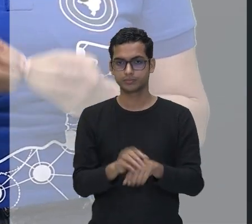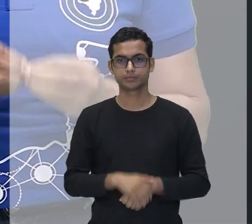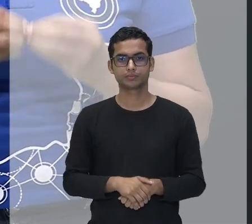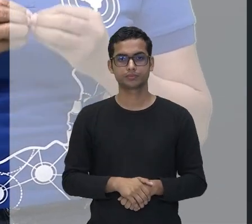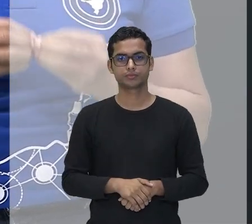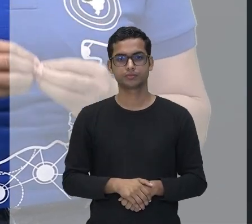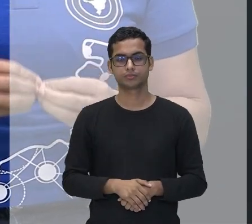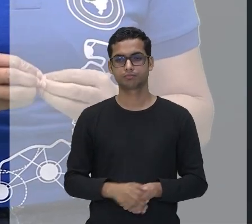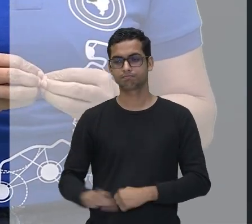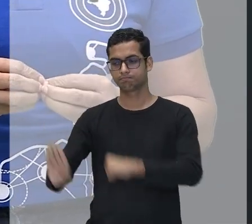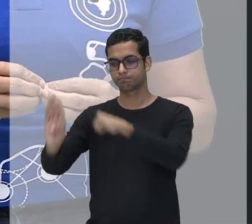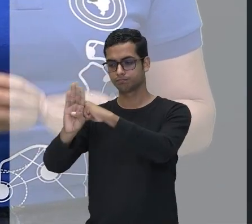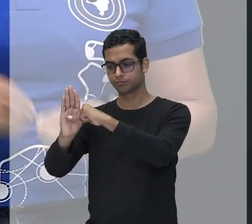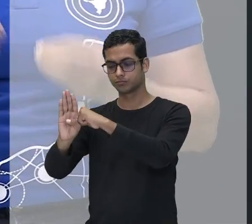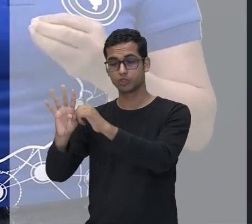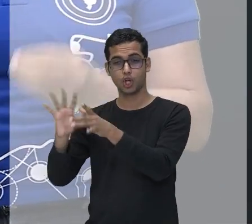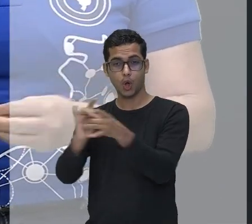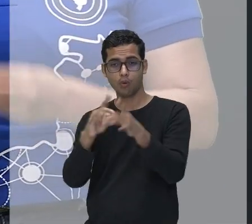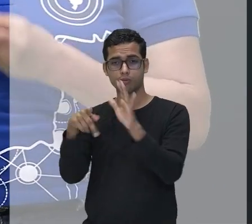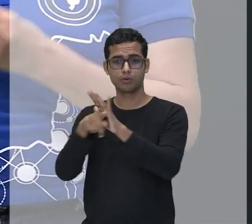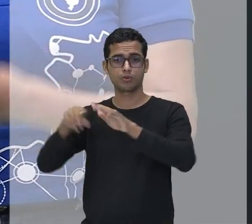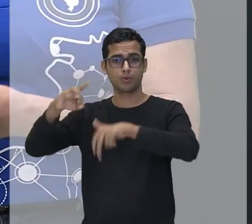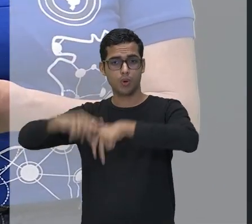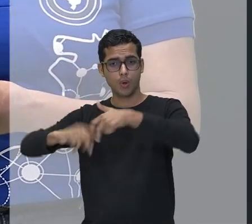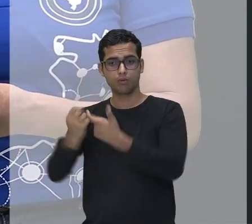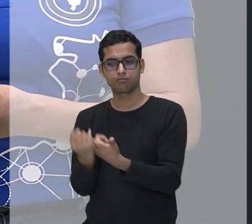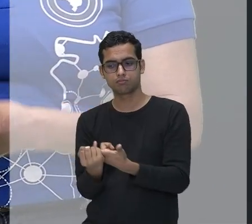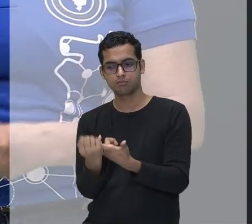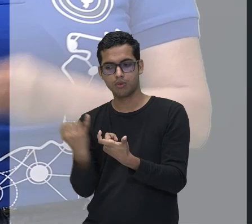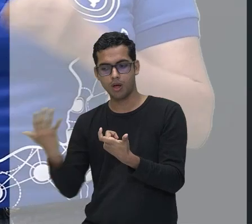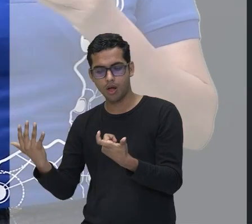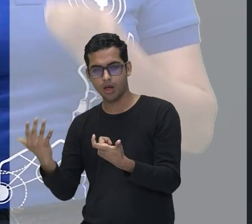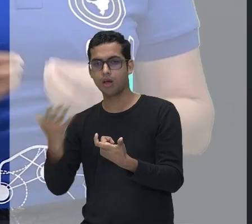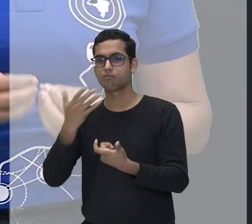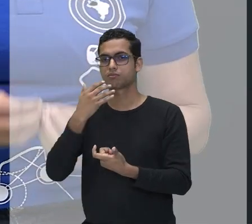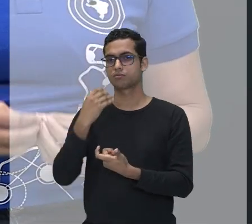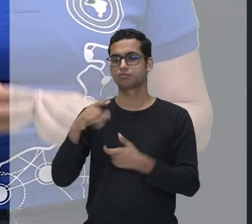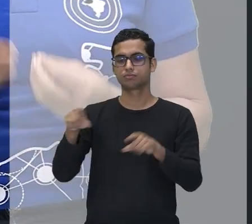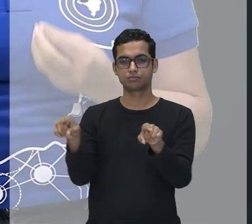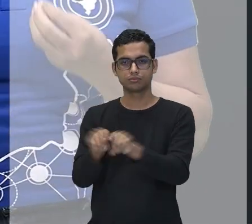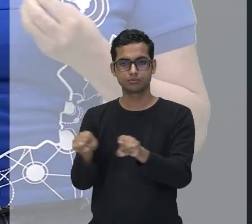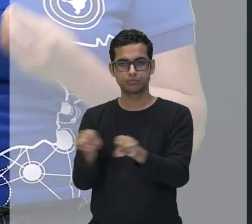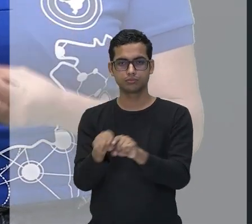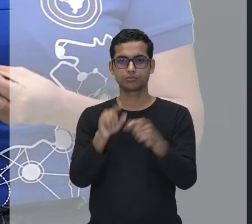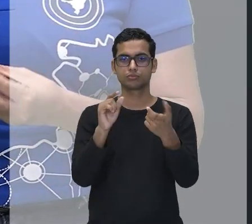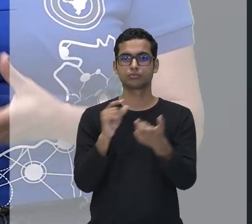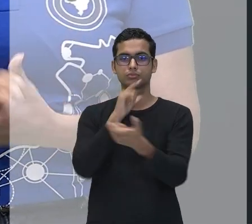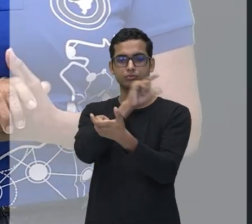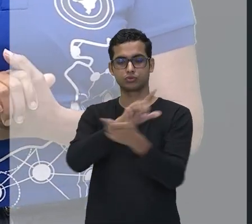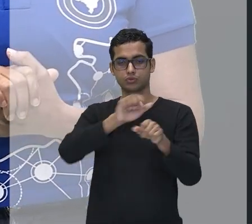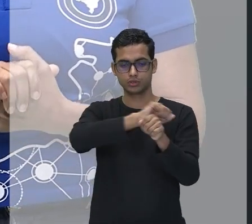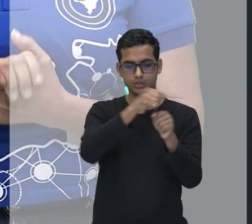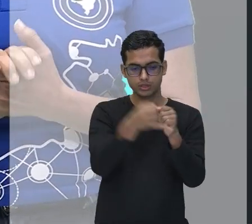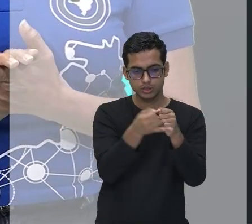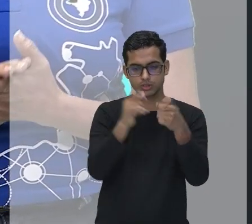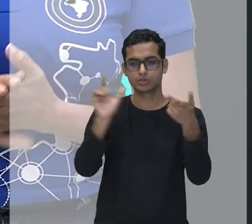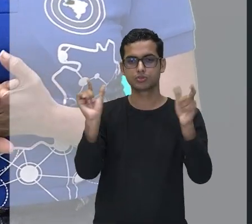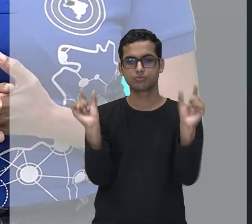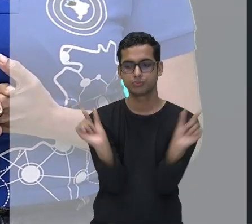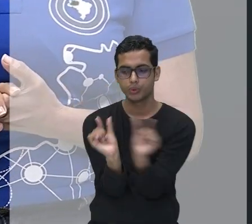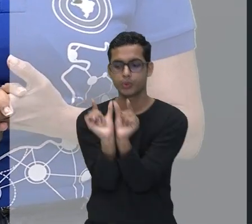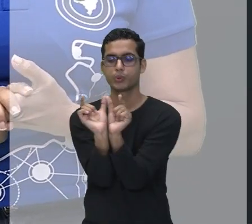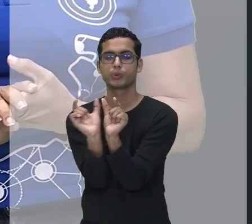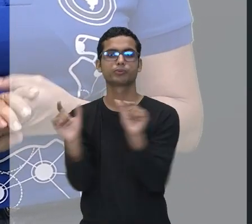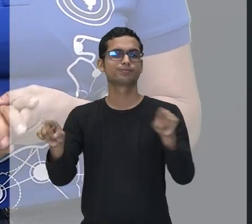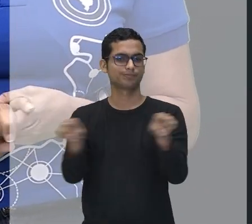substantivo está no plural, o adjetivo vai para o plural. Se está no singular, vai para o singular